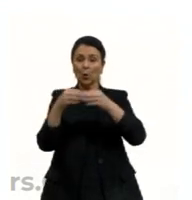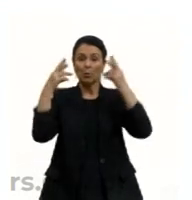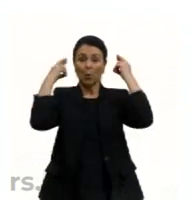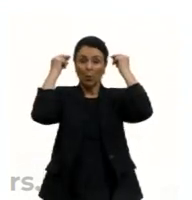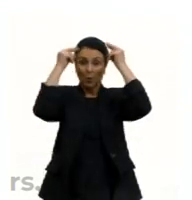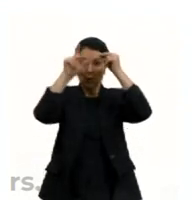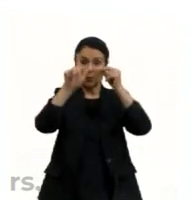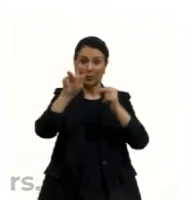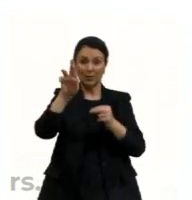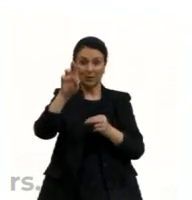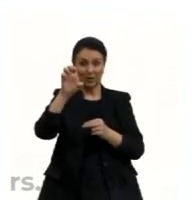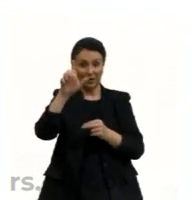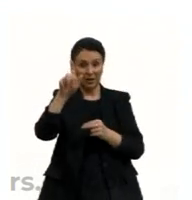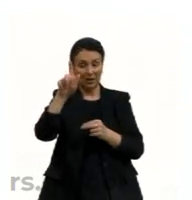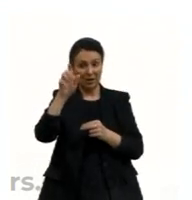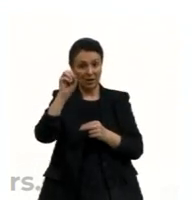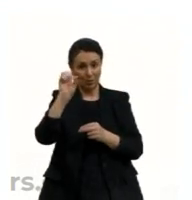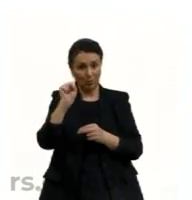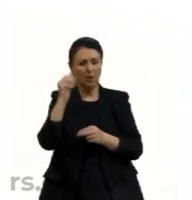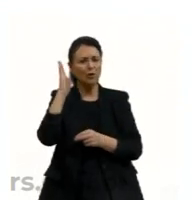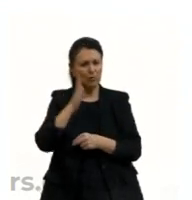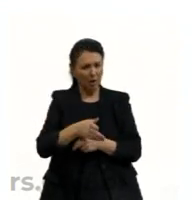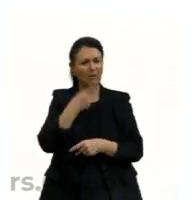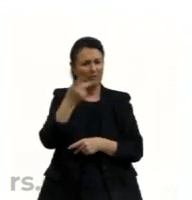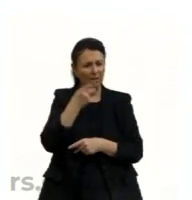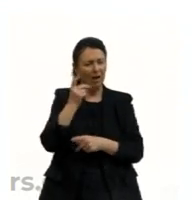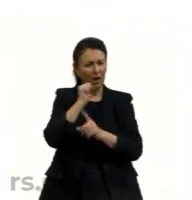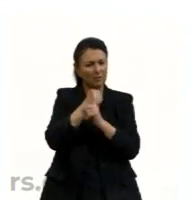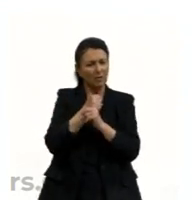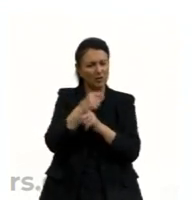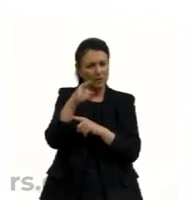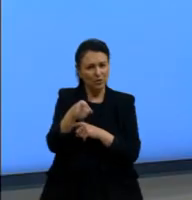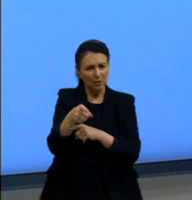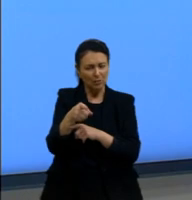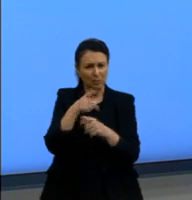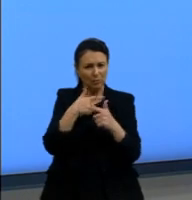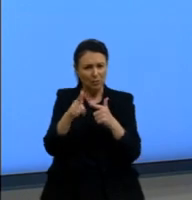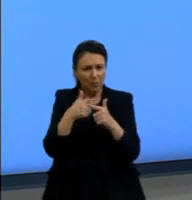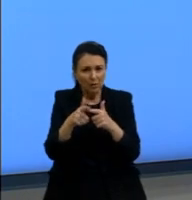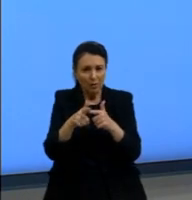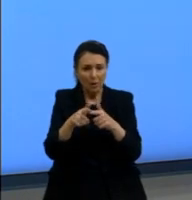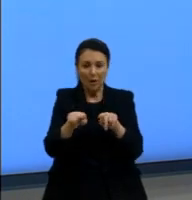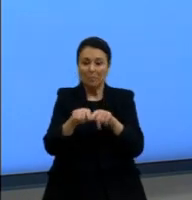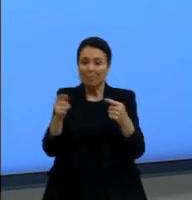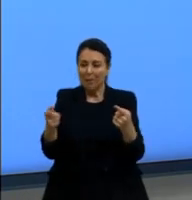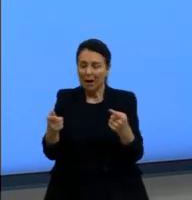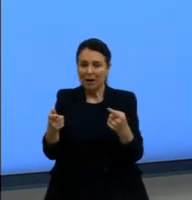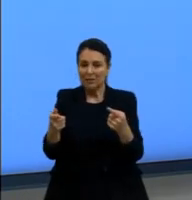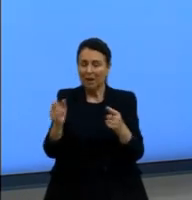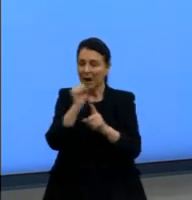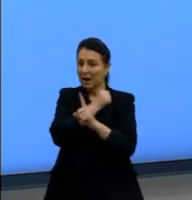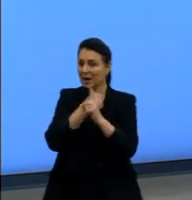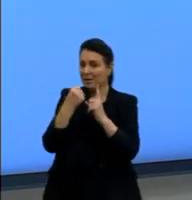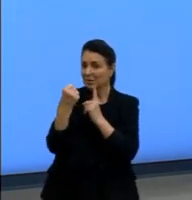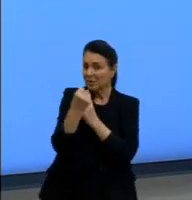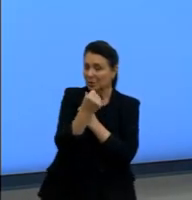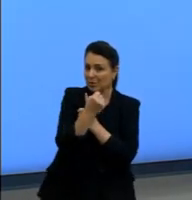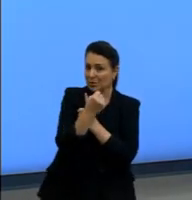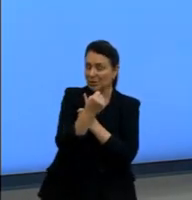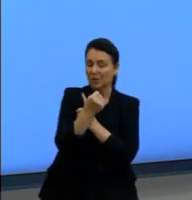momento da sociedade tem o seu paradigma. E se nós pegarmos os problemas sociológicos hoje, como a sociologia foi